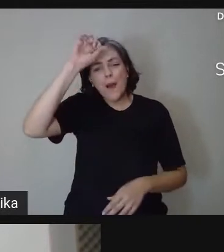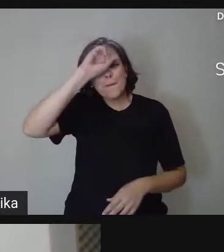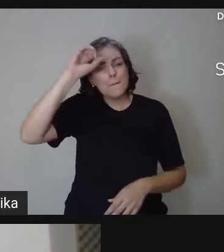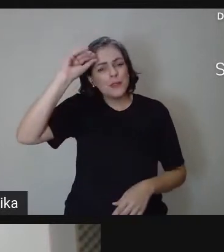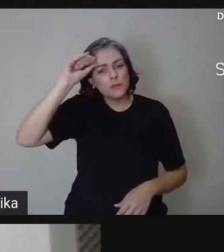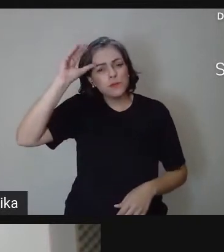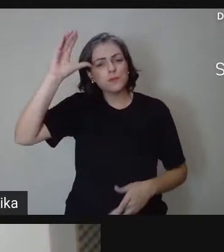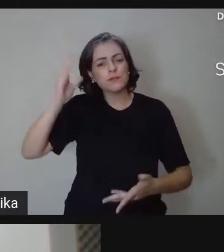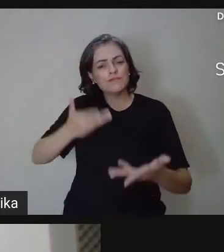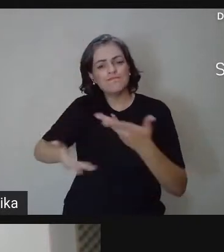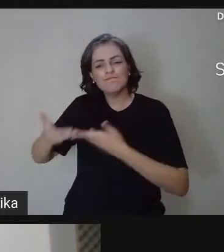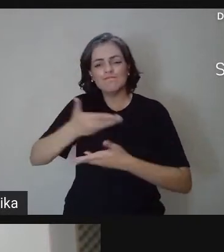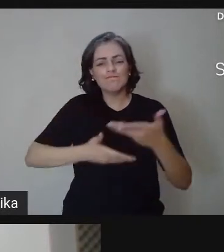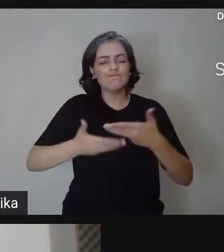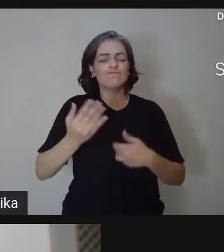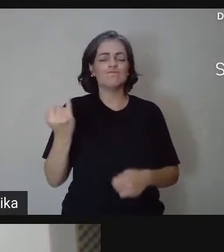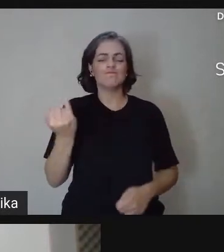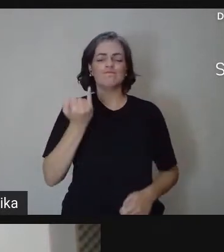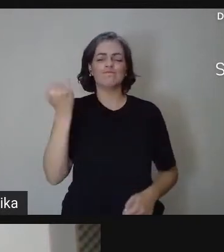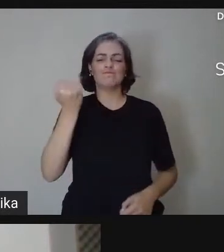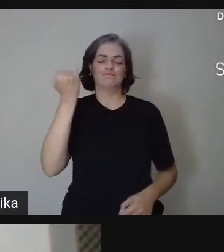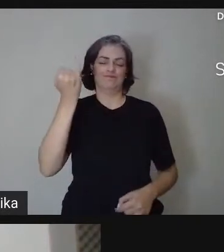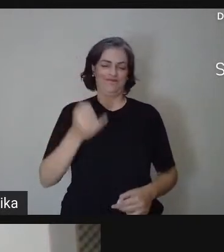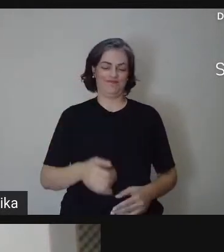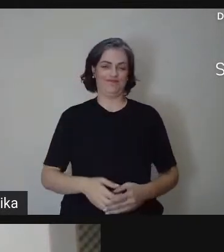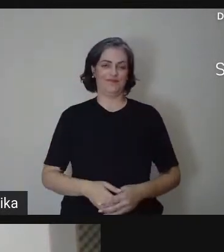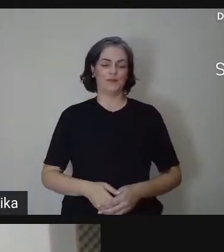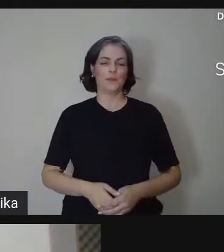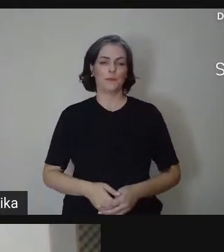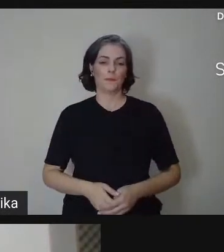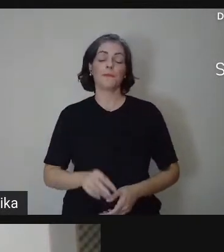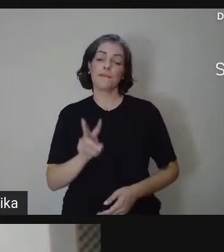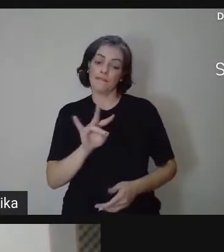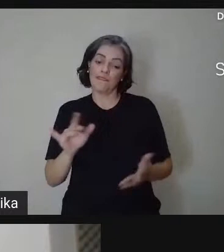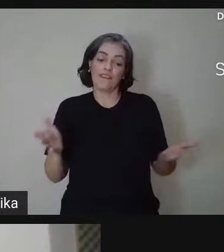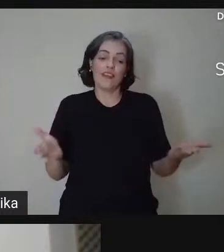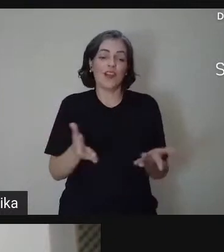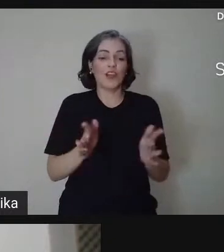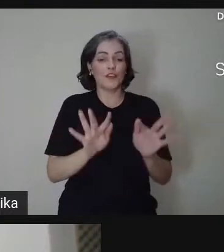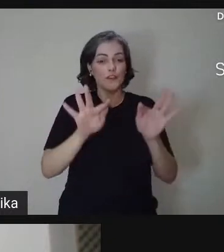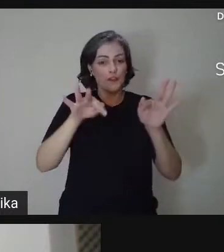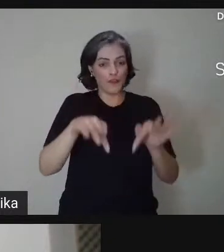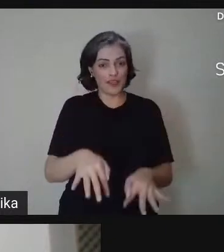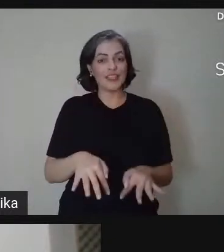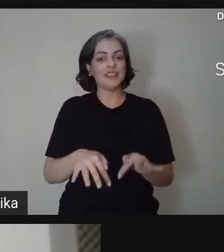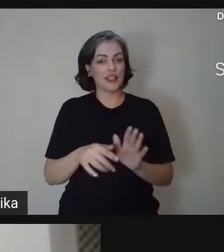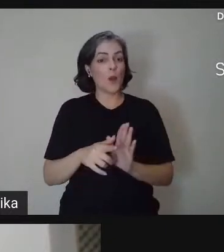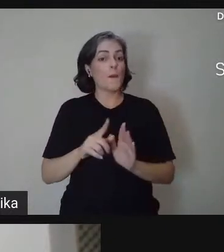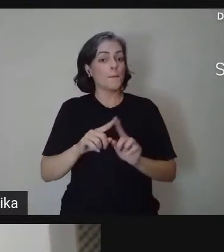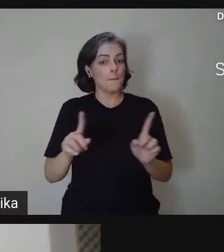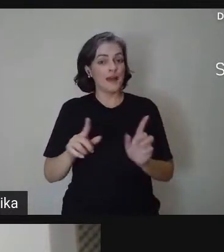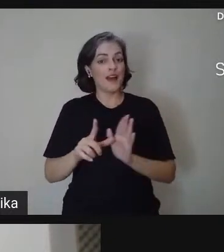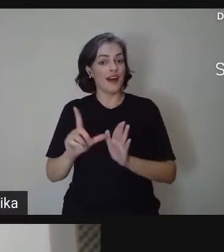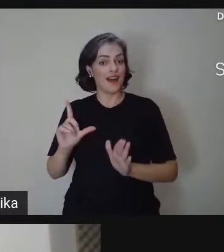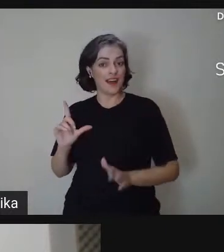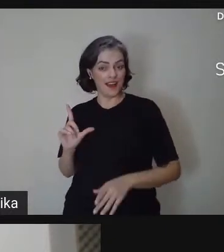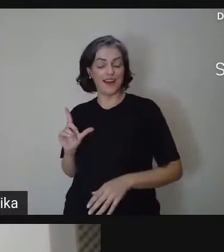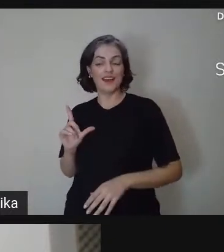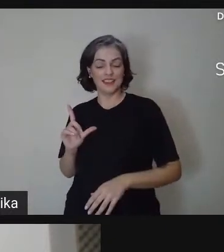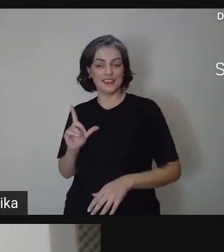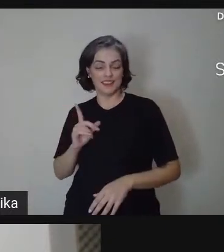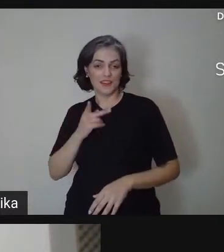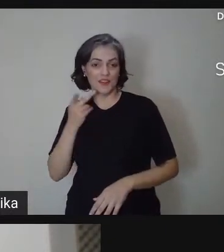muitas trocas. Antes de encerrarmos, então, porque hoje a nossa live foi planejada